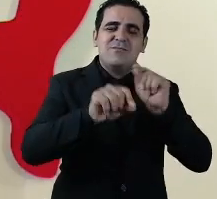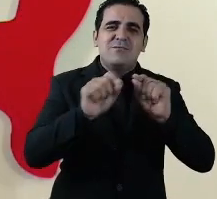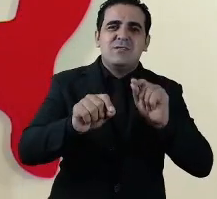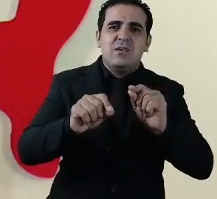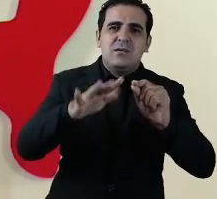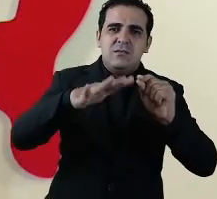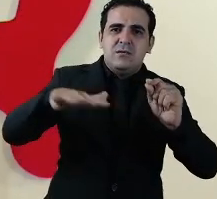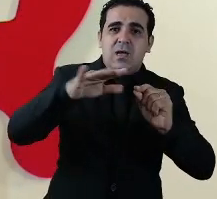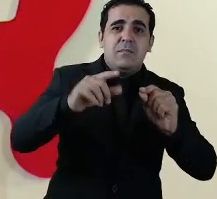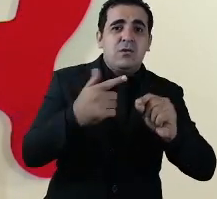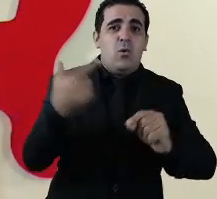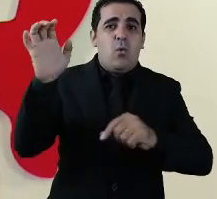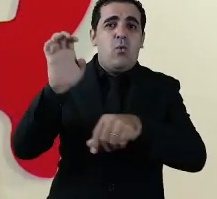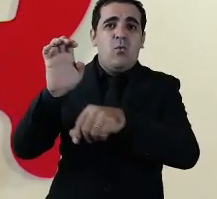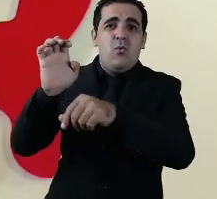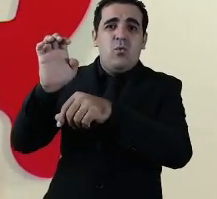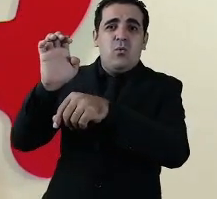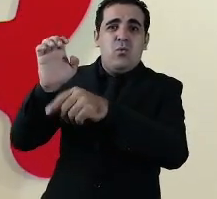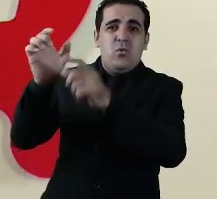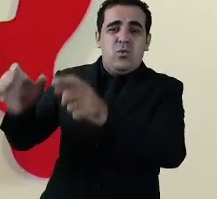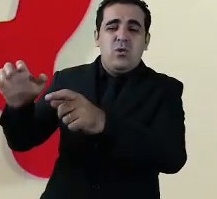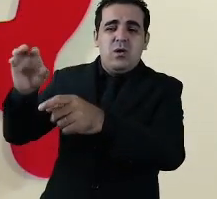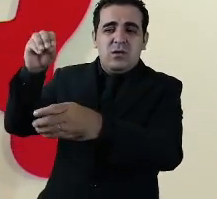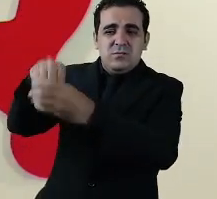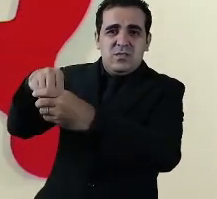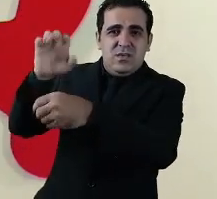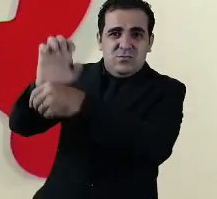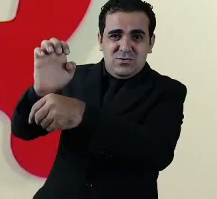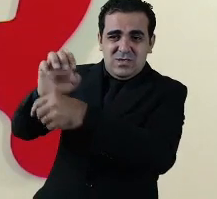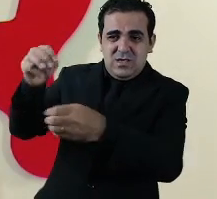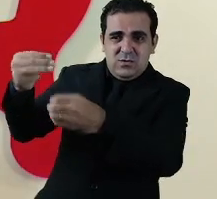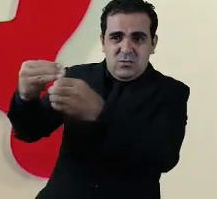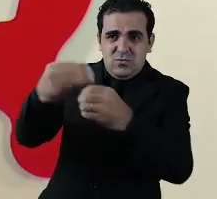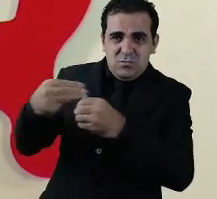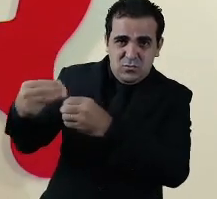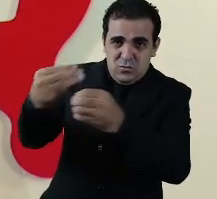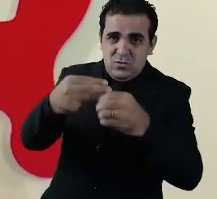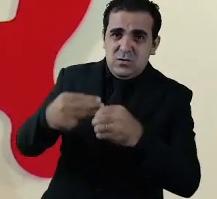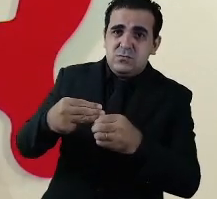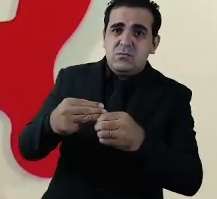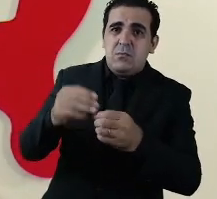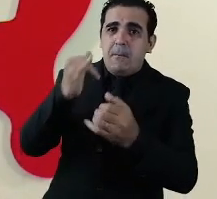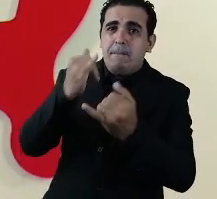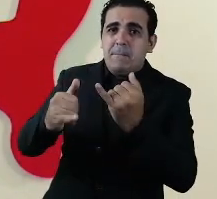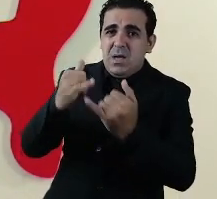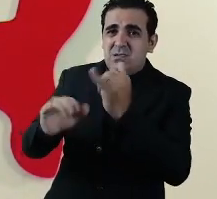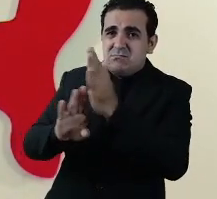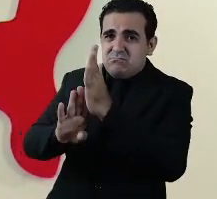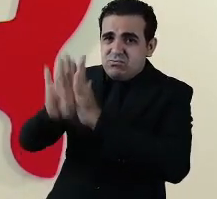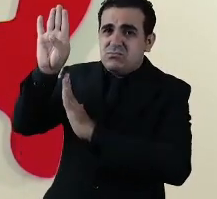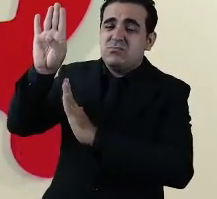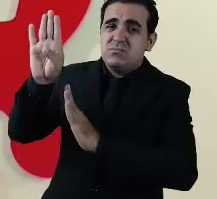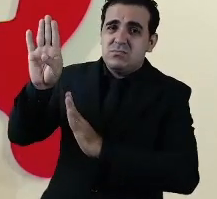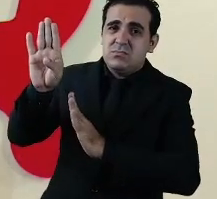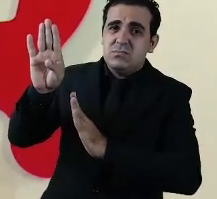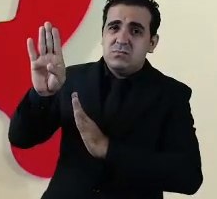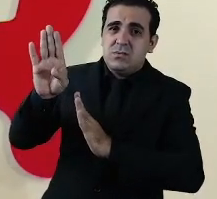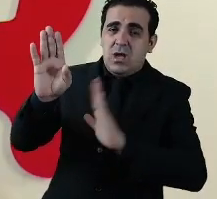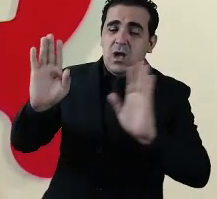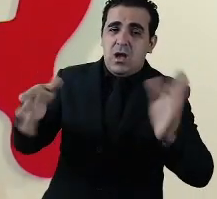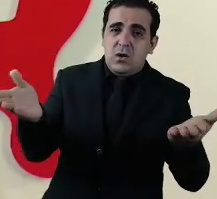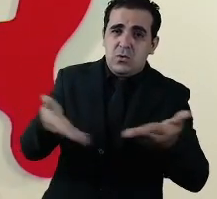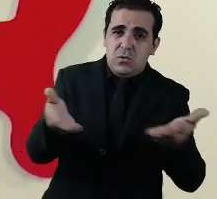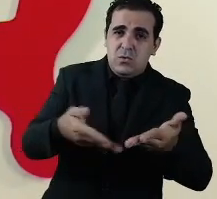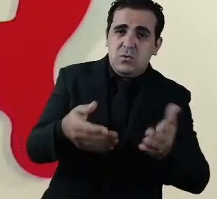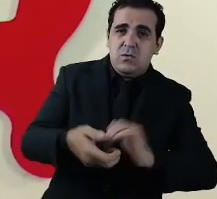nas outras regiões do estado é uma tendência ainda de forte ascensão então realmente te respondo até do